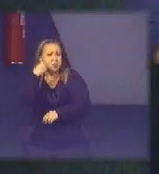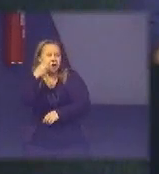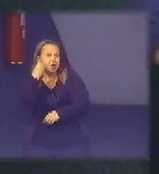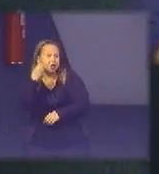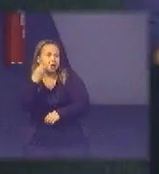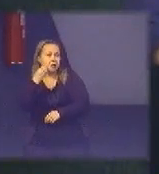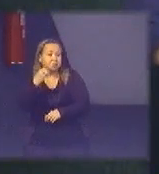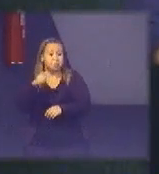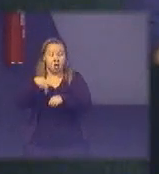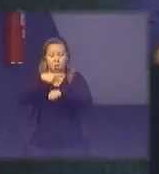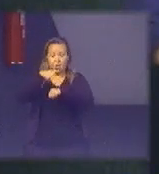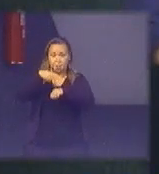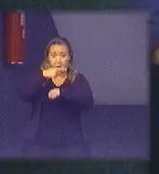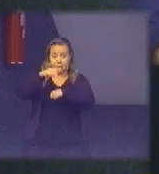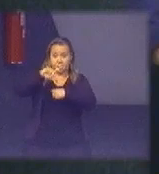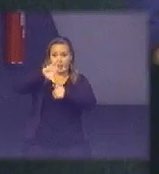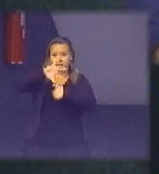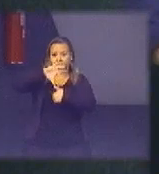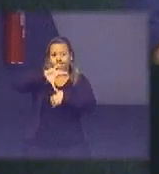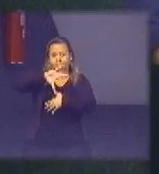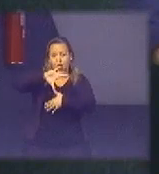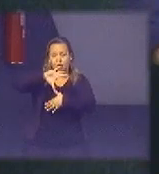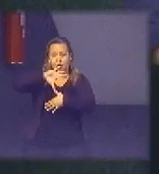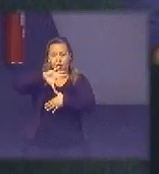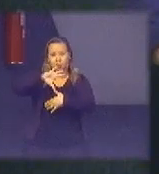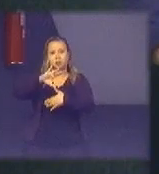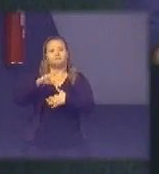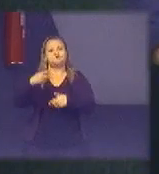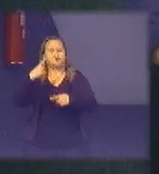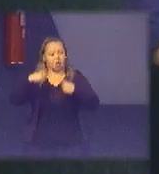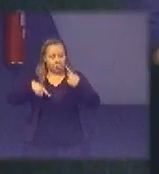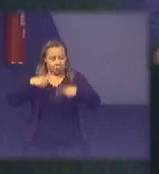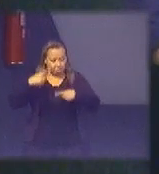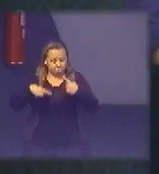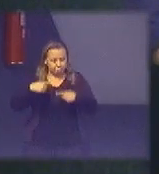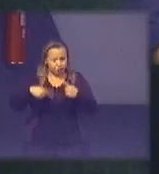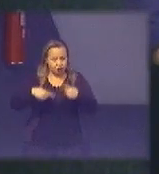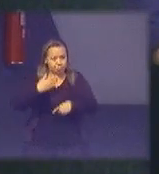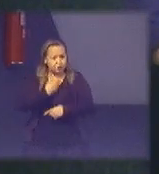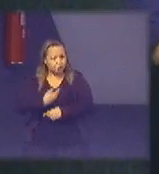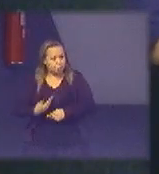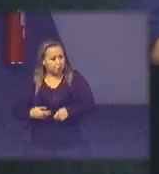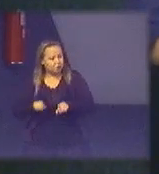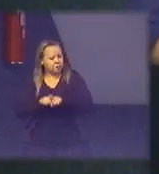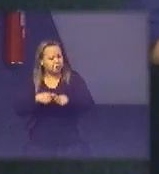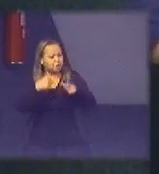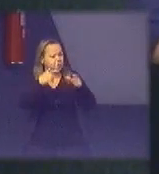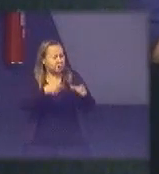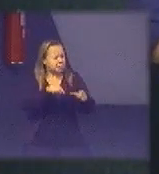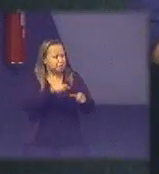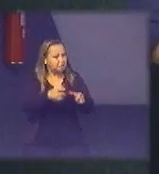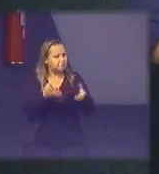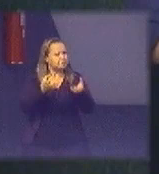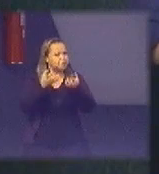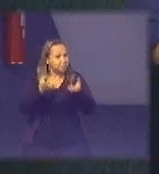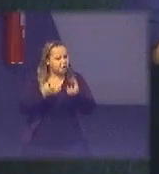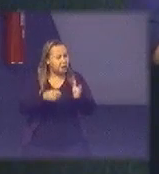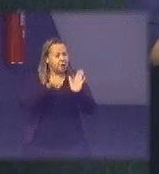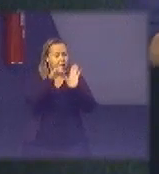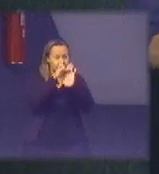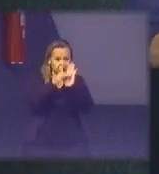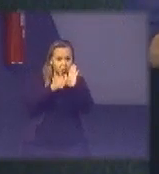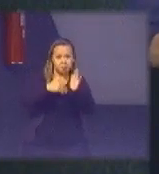Latina em laboratório de inovação em políticas públicas então é um espaço que a vai colocar uma norma lá e fala assim olha agora a intenção é fazer uma norma de